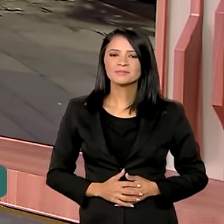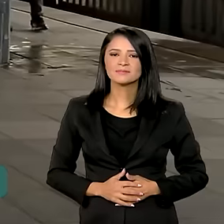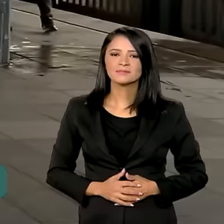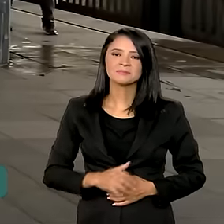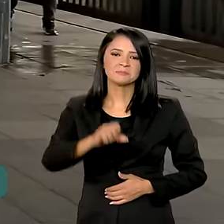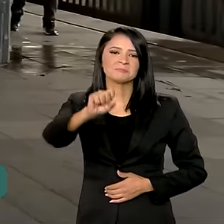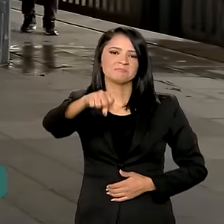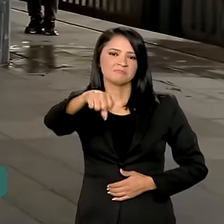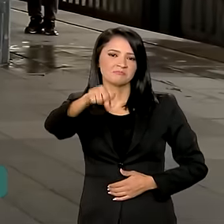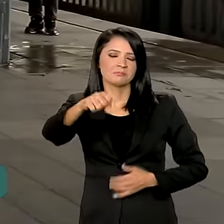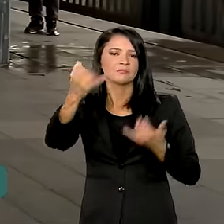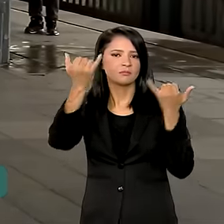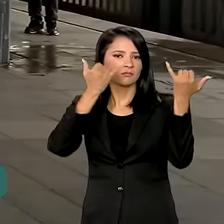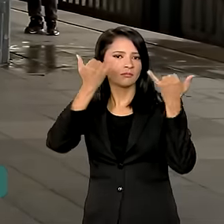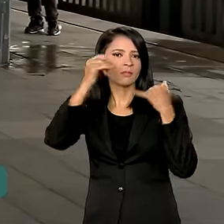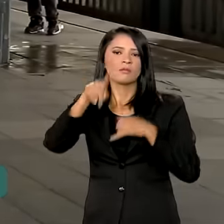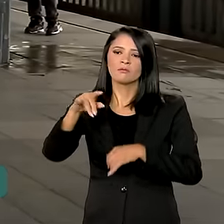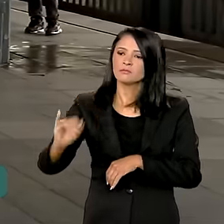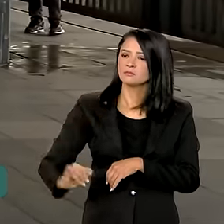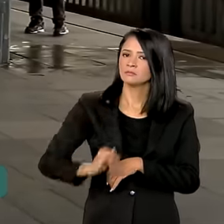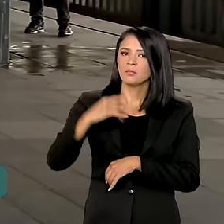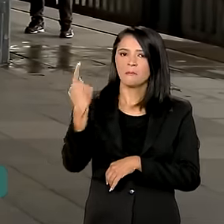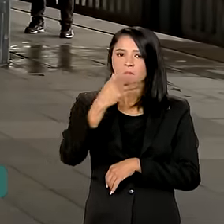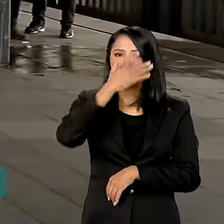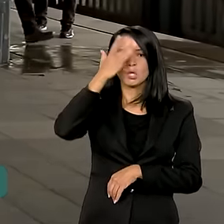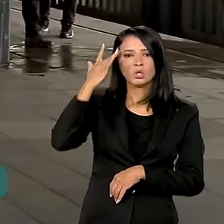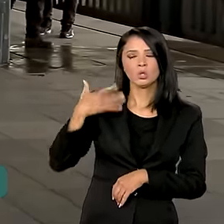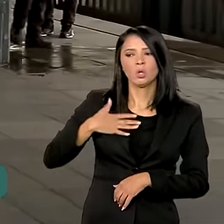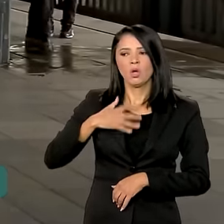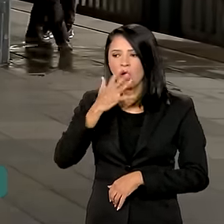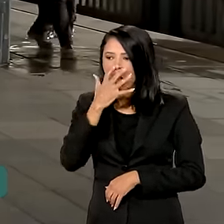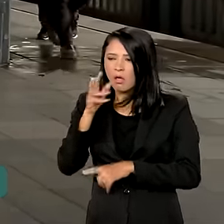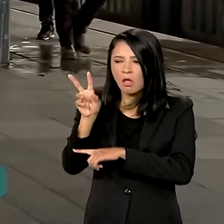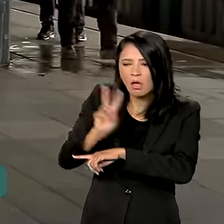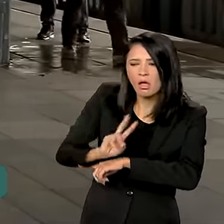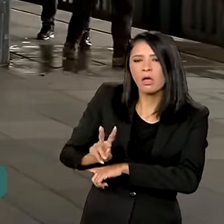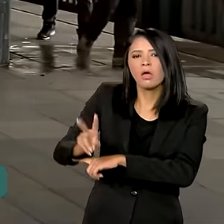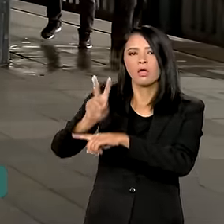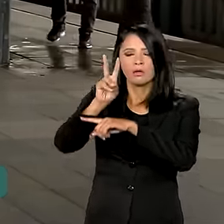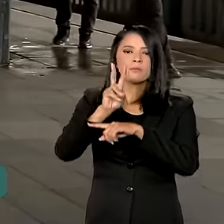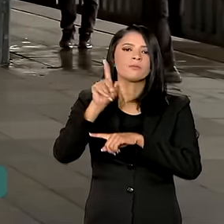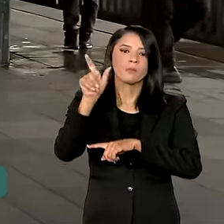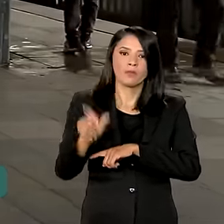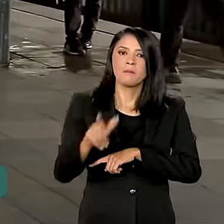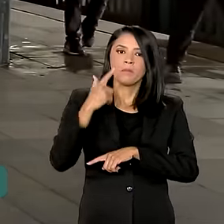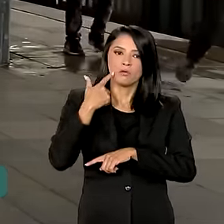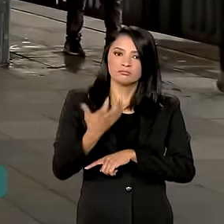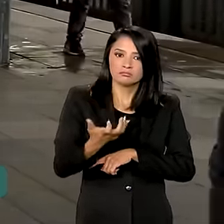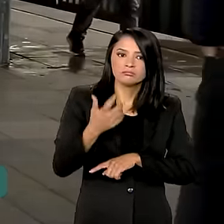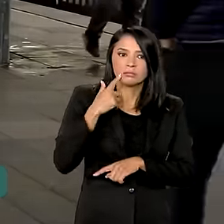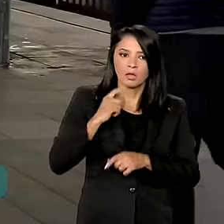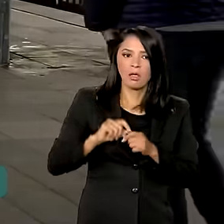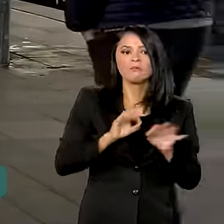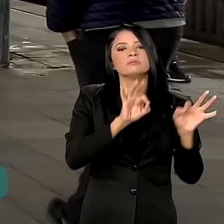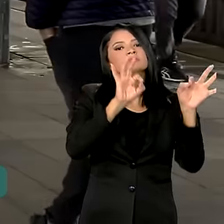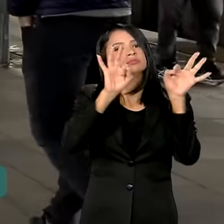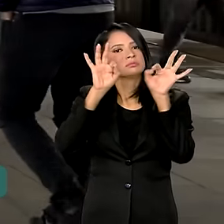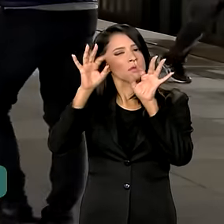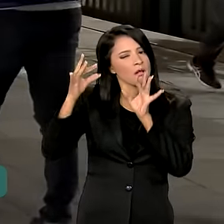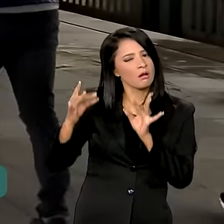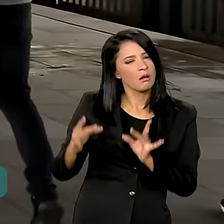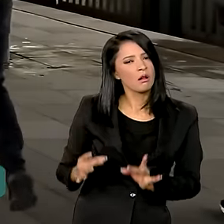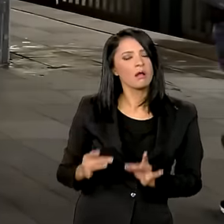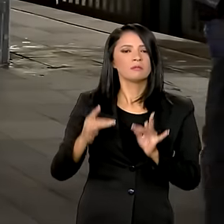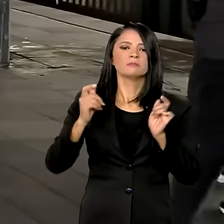Sim, Vanessa. Essa é informação importante para o cidadão que gosta de fiscalizar as contas públicas. O cidadão que quiser fazer esse acompanhamento mais de